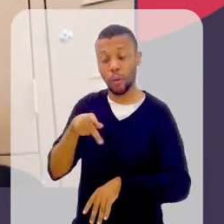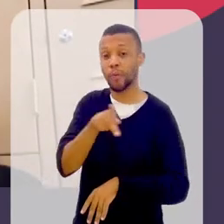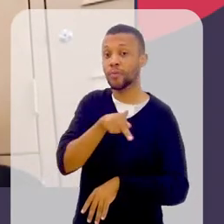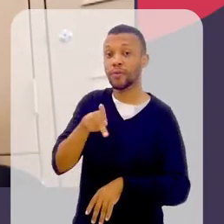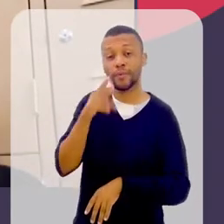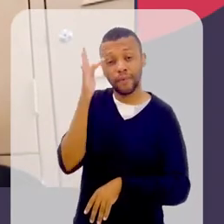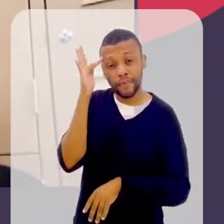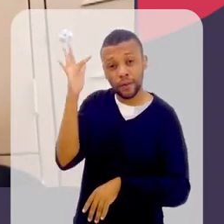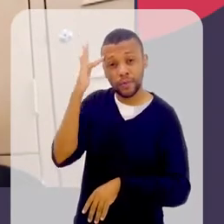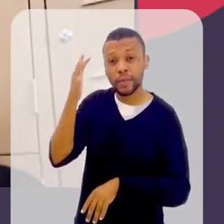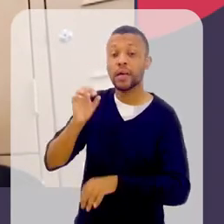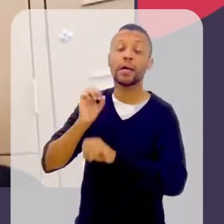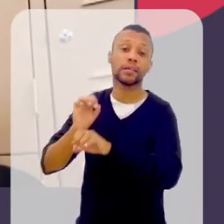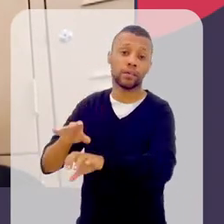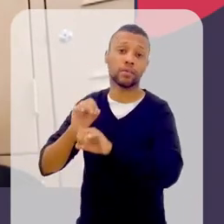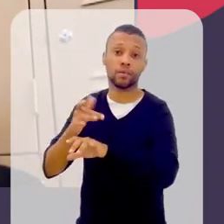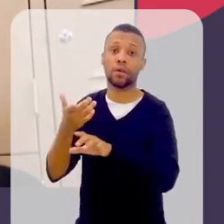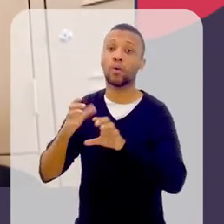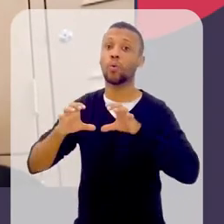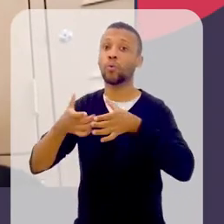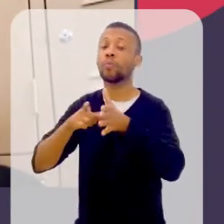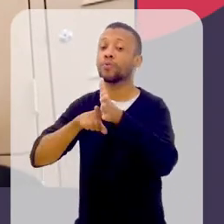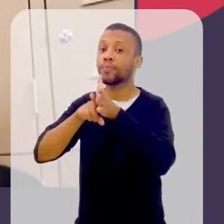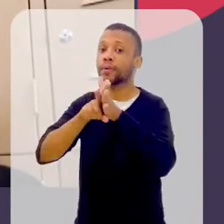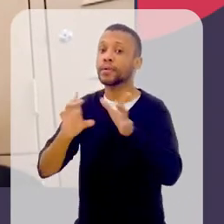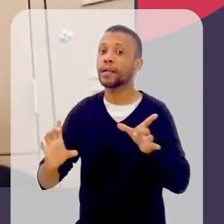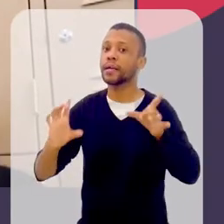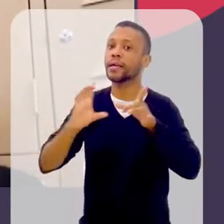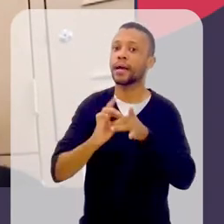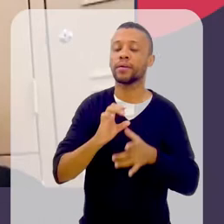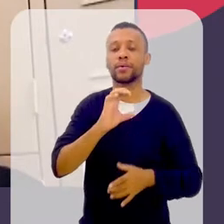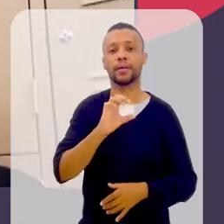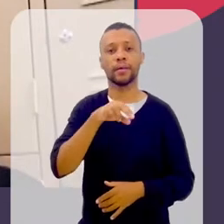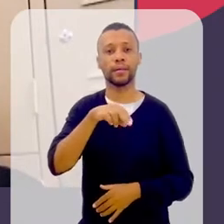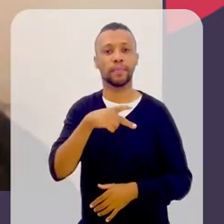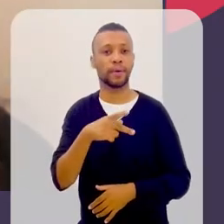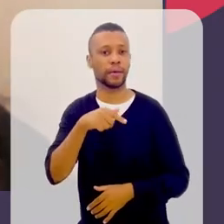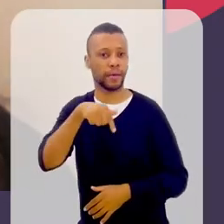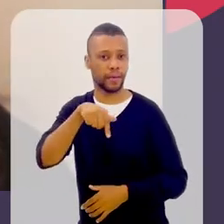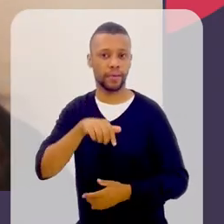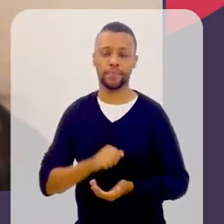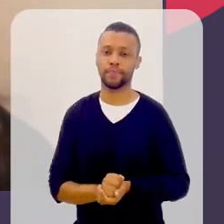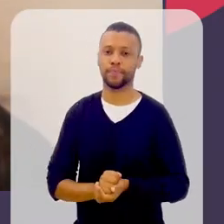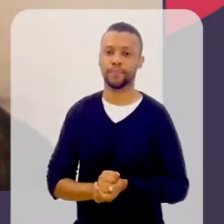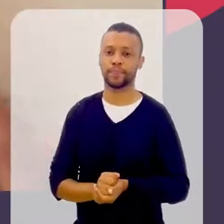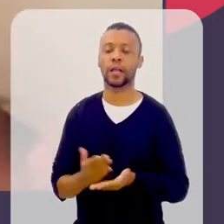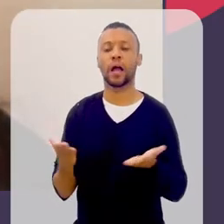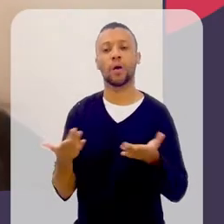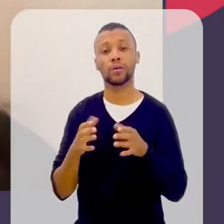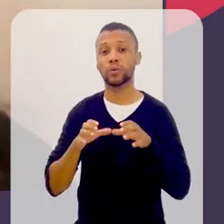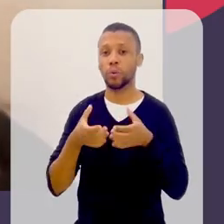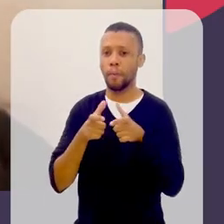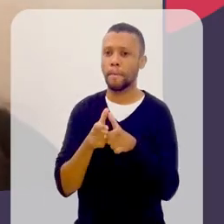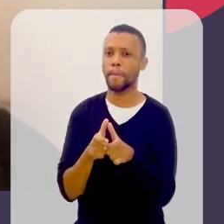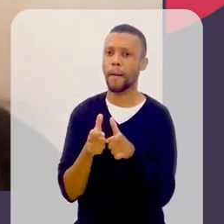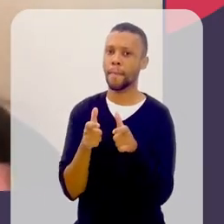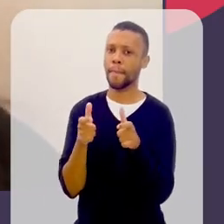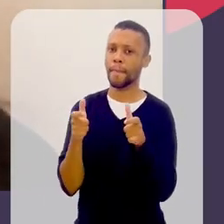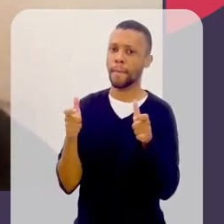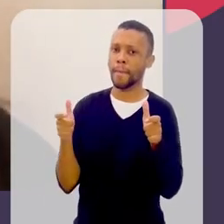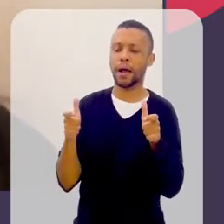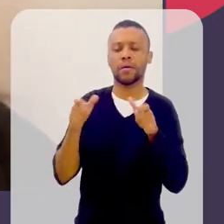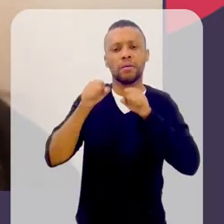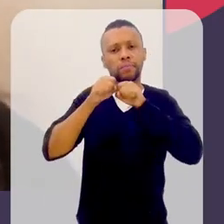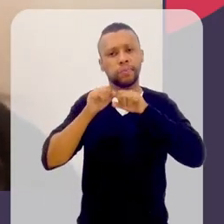Filosofia da Educação. E é um grupo de pesquisa ligado ao CNPQ. Atualmente, esse grupo se